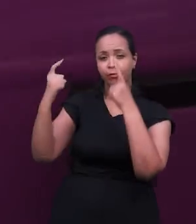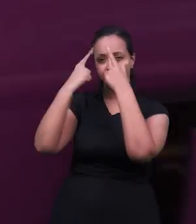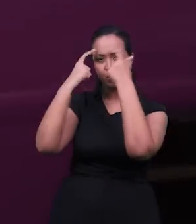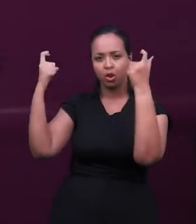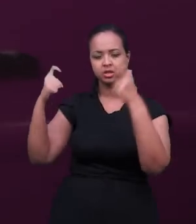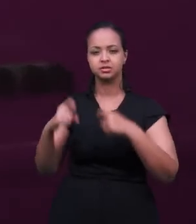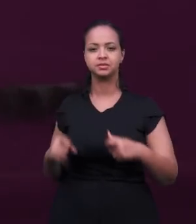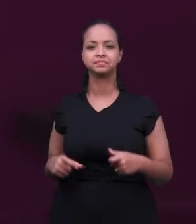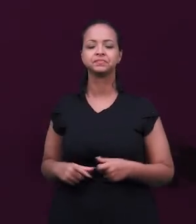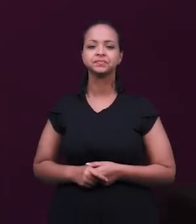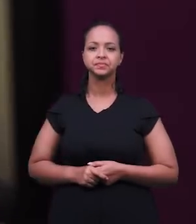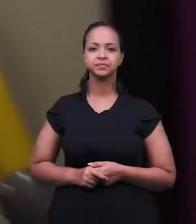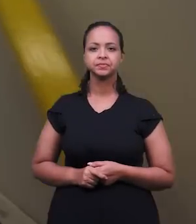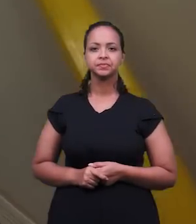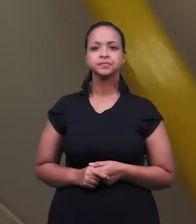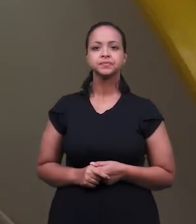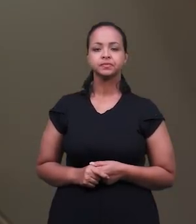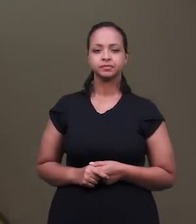violência doméstica.